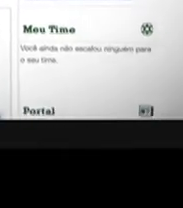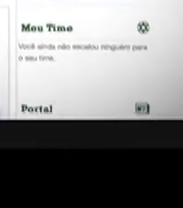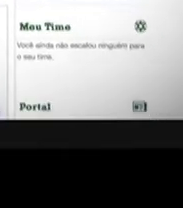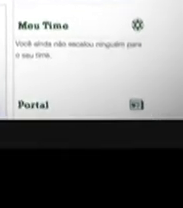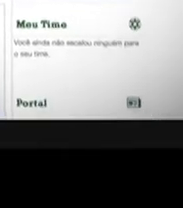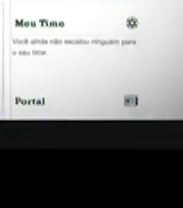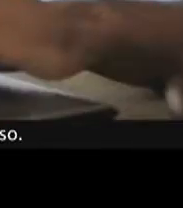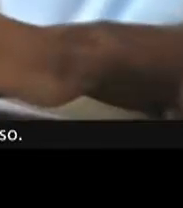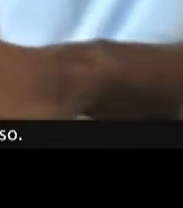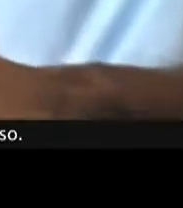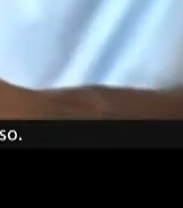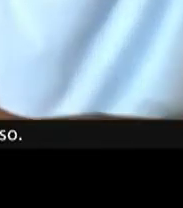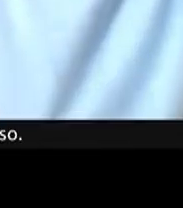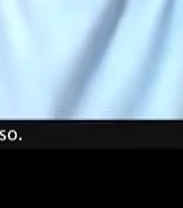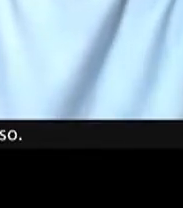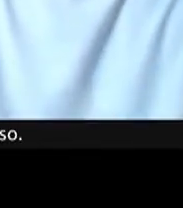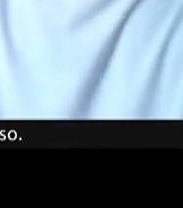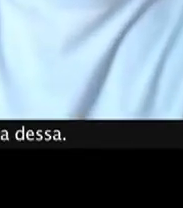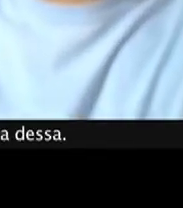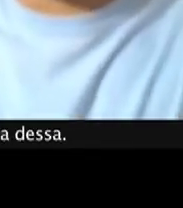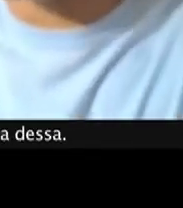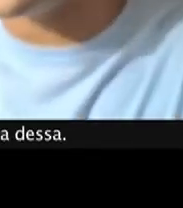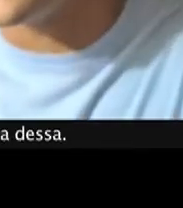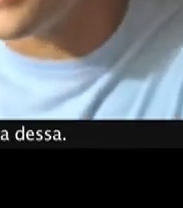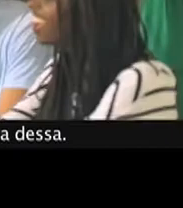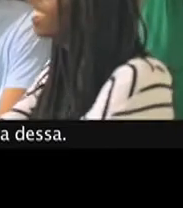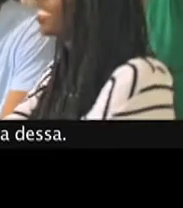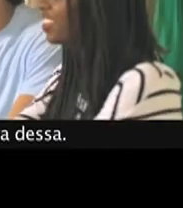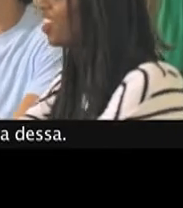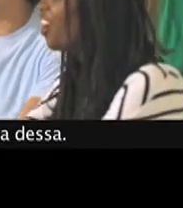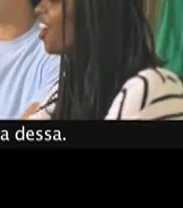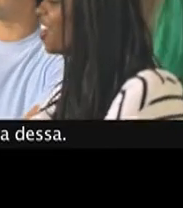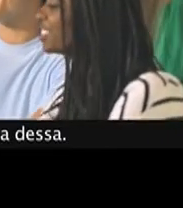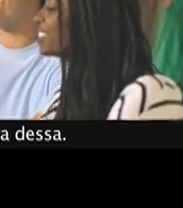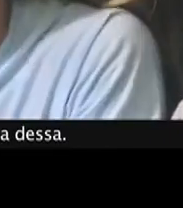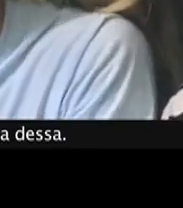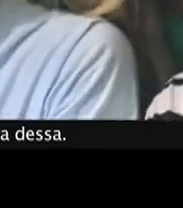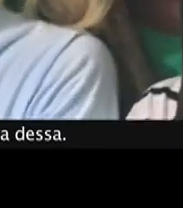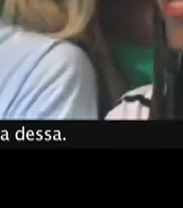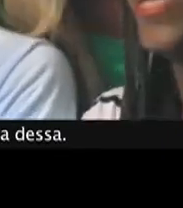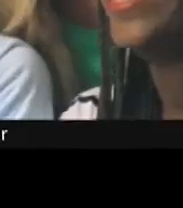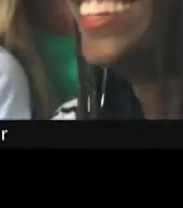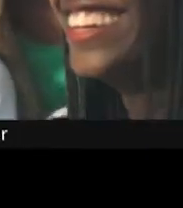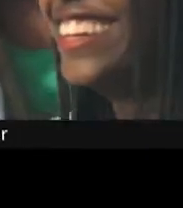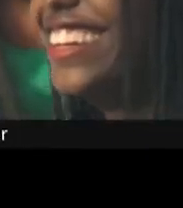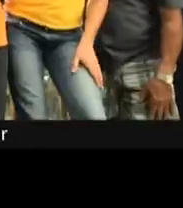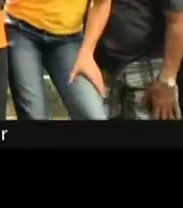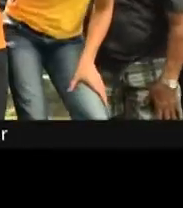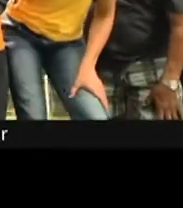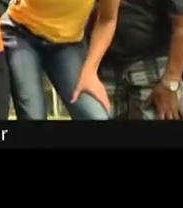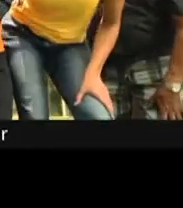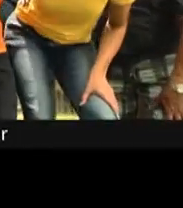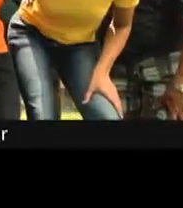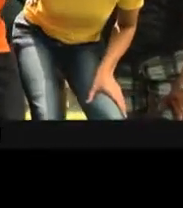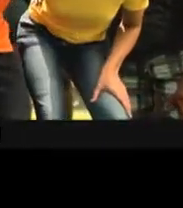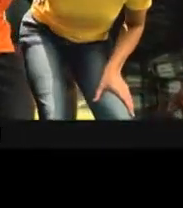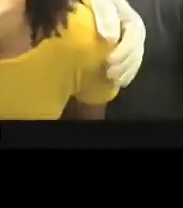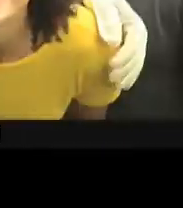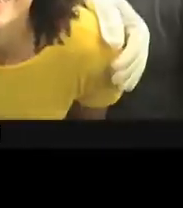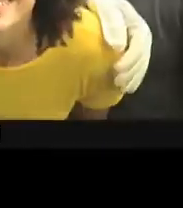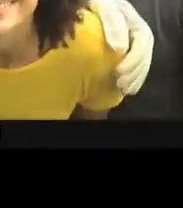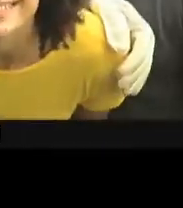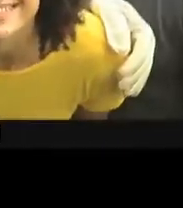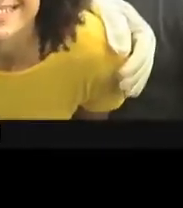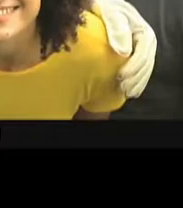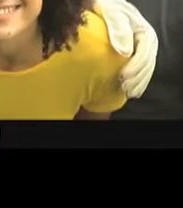escale seu time. Nós já estamos montando o nosso. Não perca tempo, não dá para ficar fora dessa. A gente tem certeza que vai ser uma